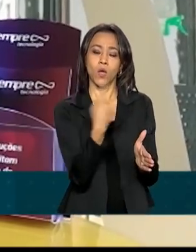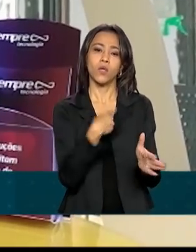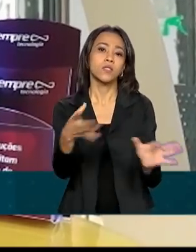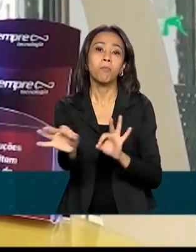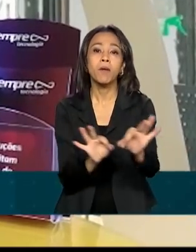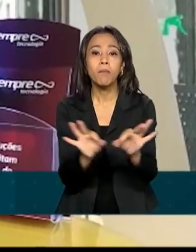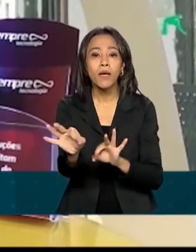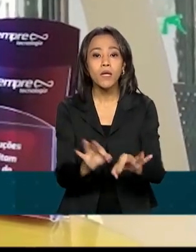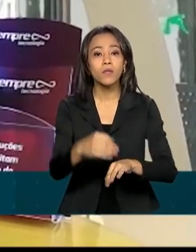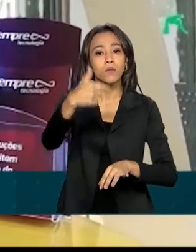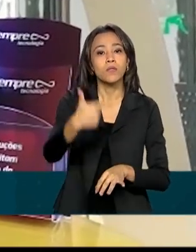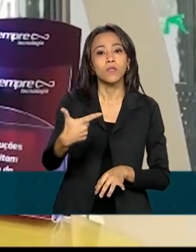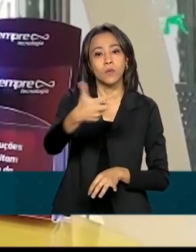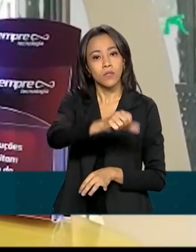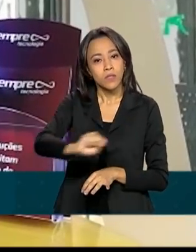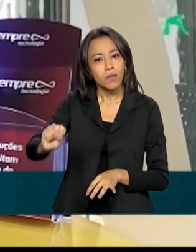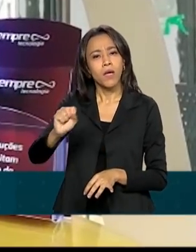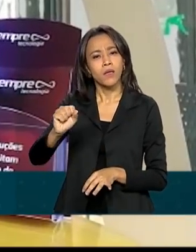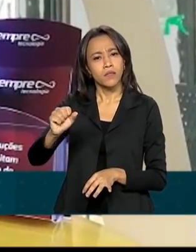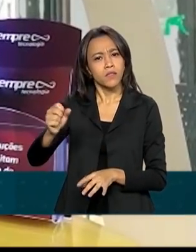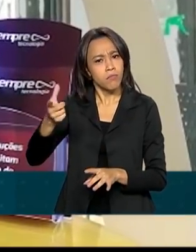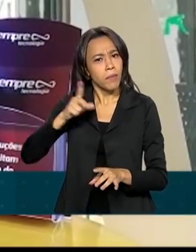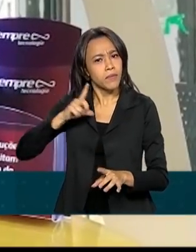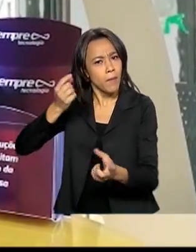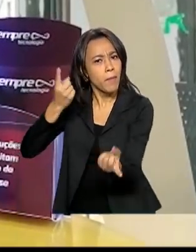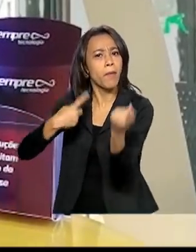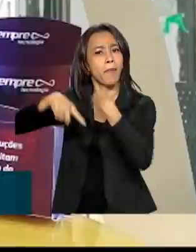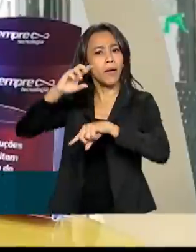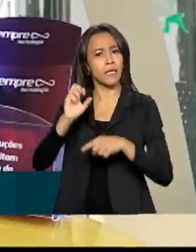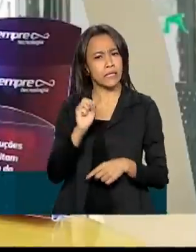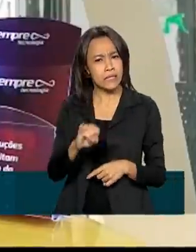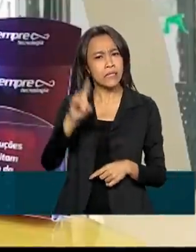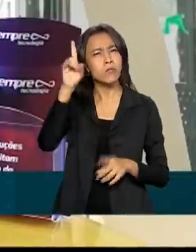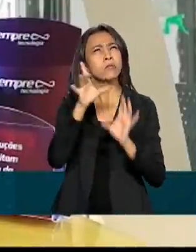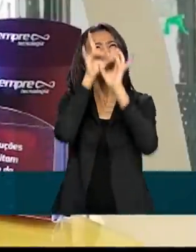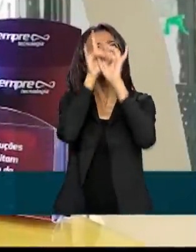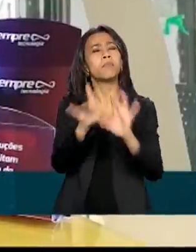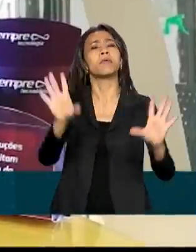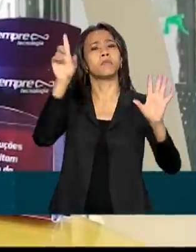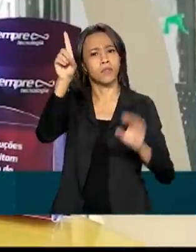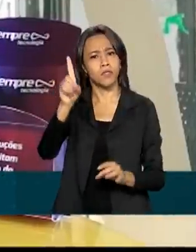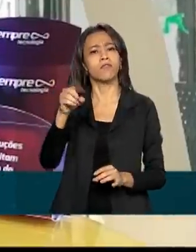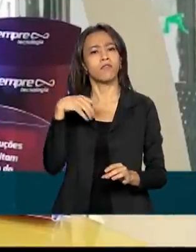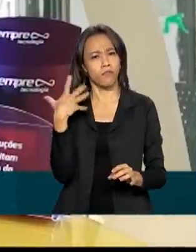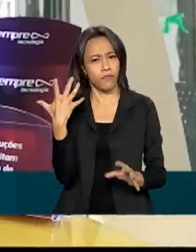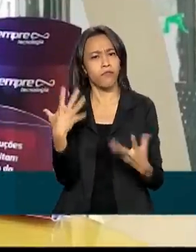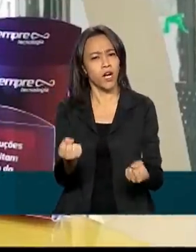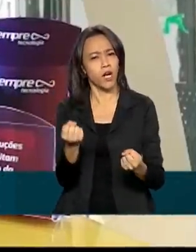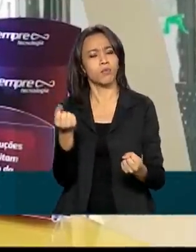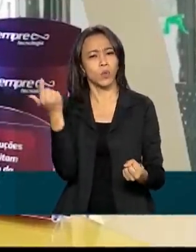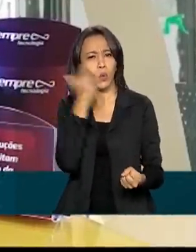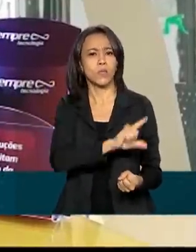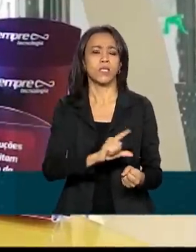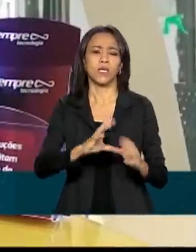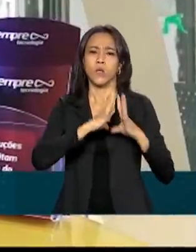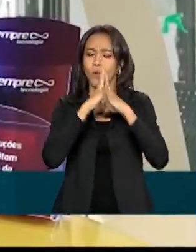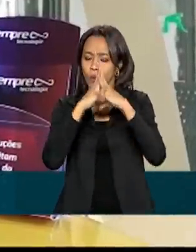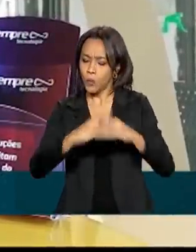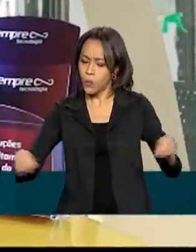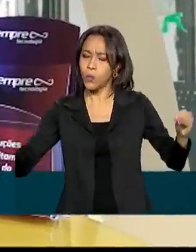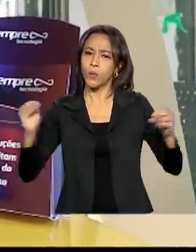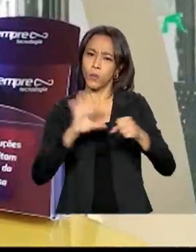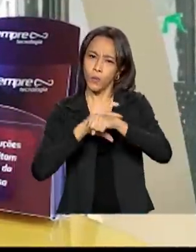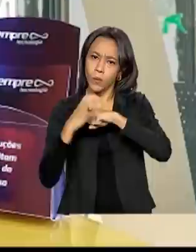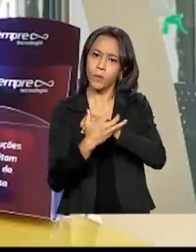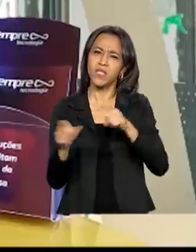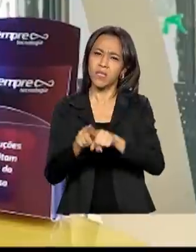semestre mais promissor. Se Deus quiser, a gente vai superar essa pandemia e, se Deus quiser, também a gente vai superar